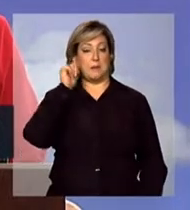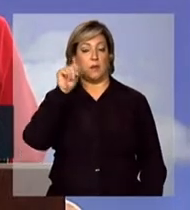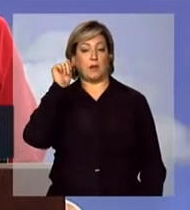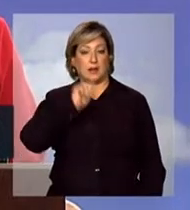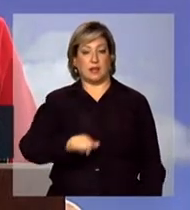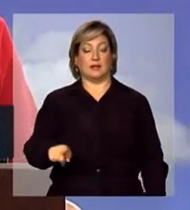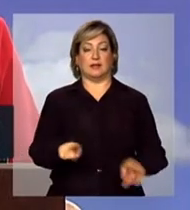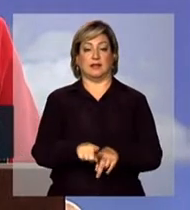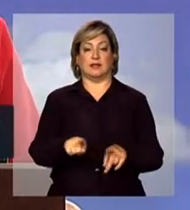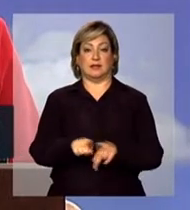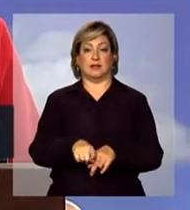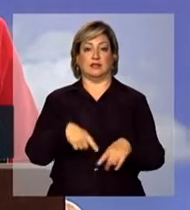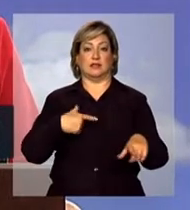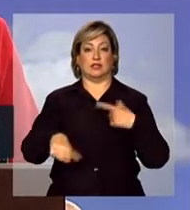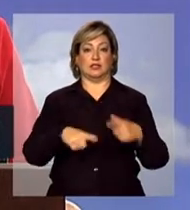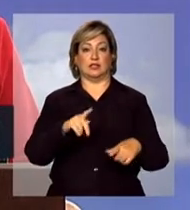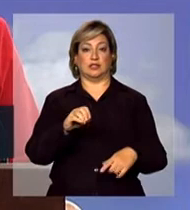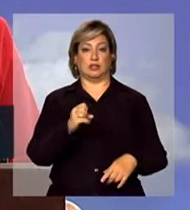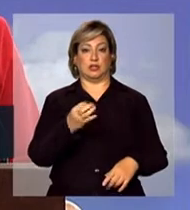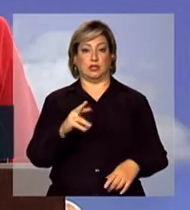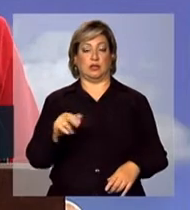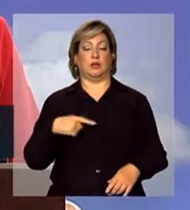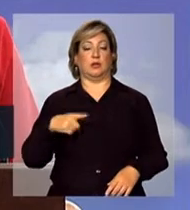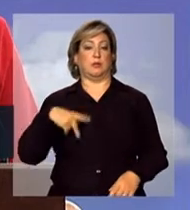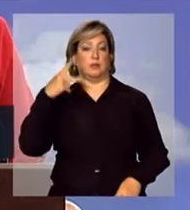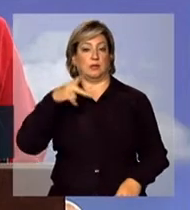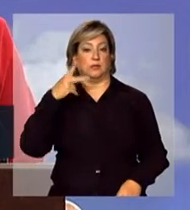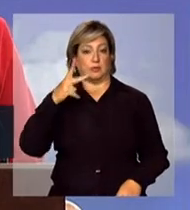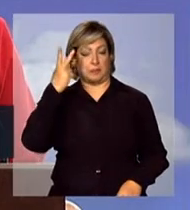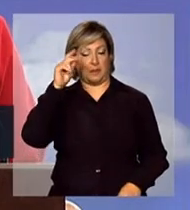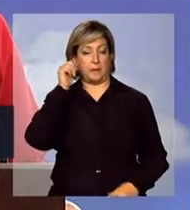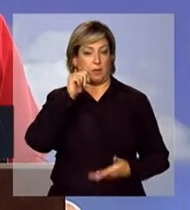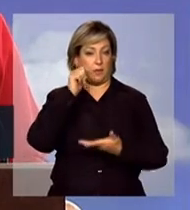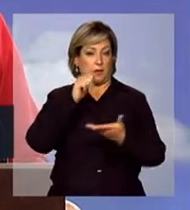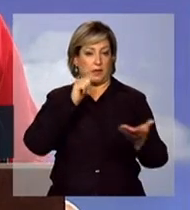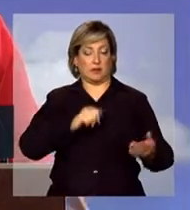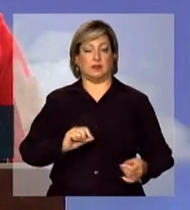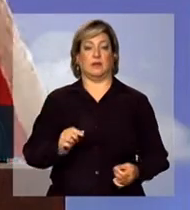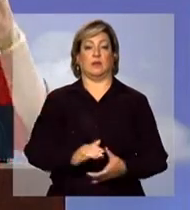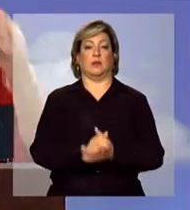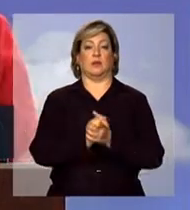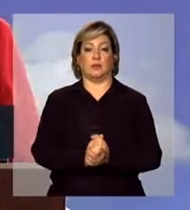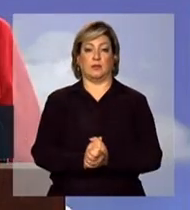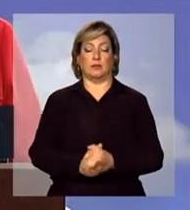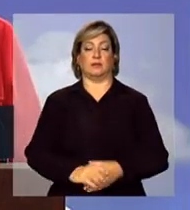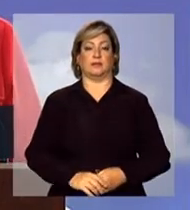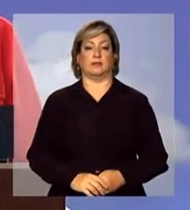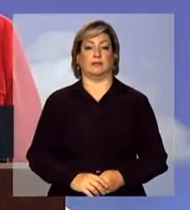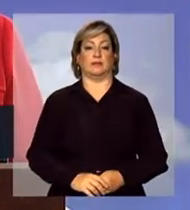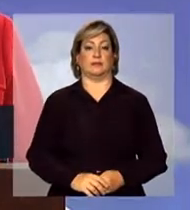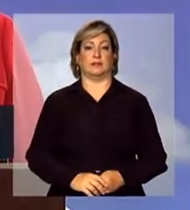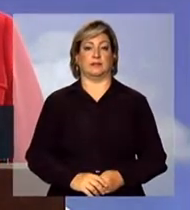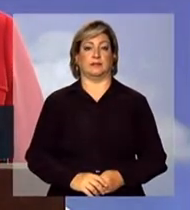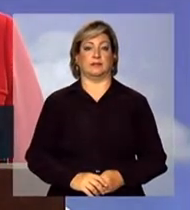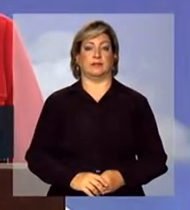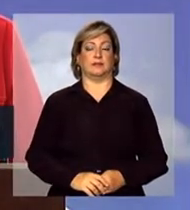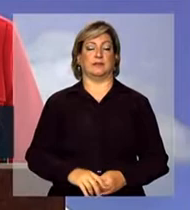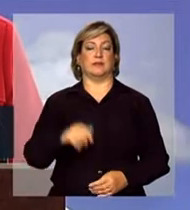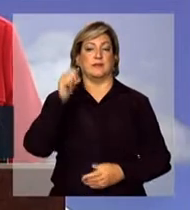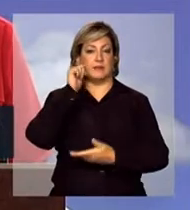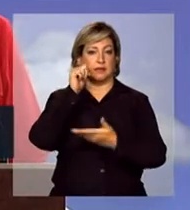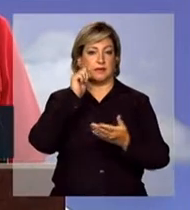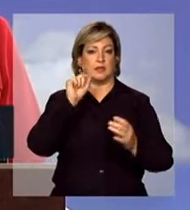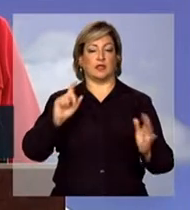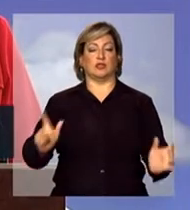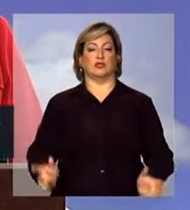e gestora dos organismos de políticas para as mulheres. Cumprimentar as senhoras